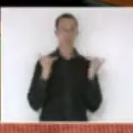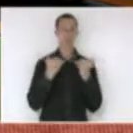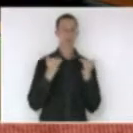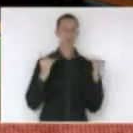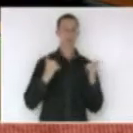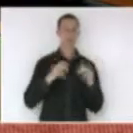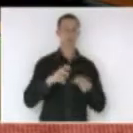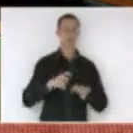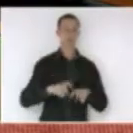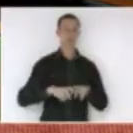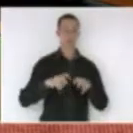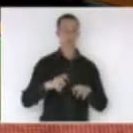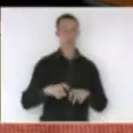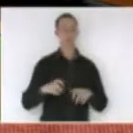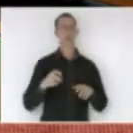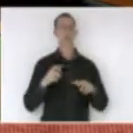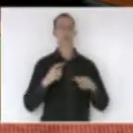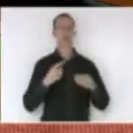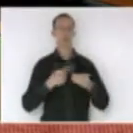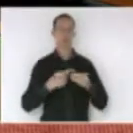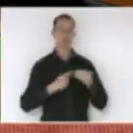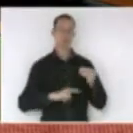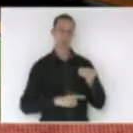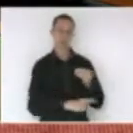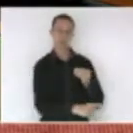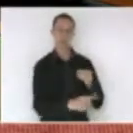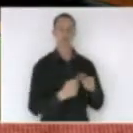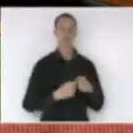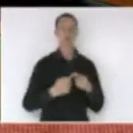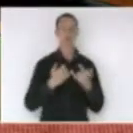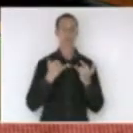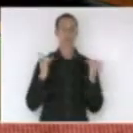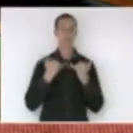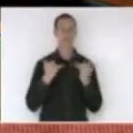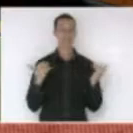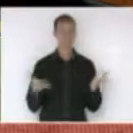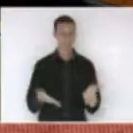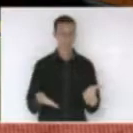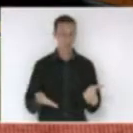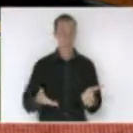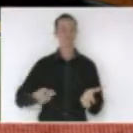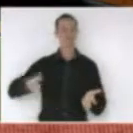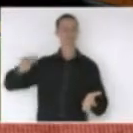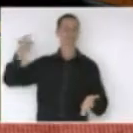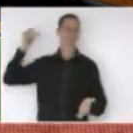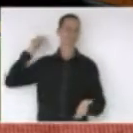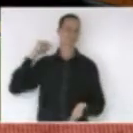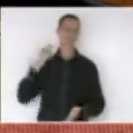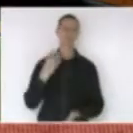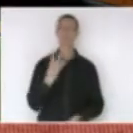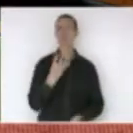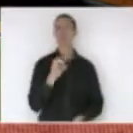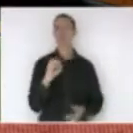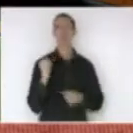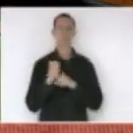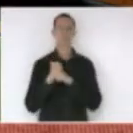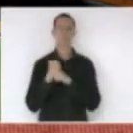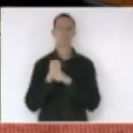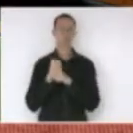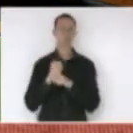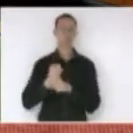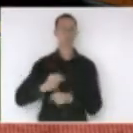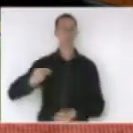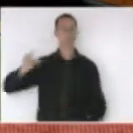a energia elétrica que nós temos hoje é aquela mesma de 30 anos atrás 40 anos atrás quando se iniciou a